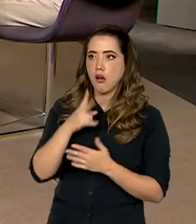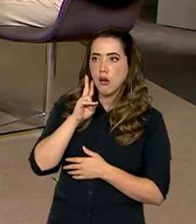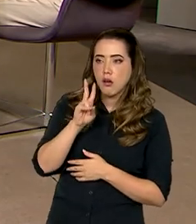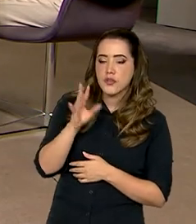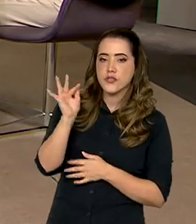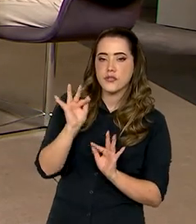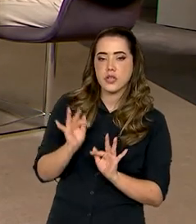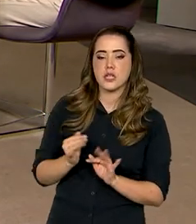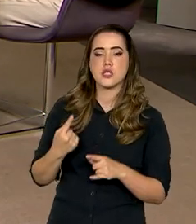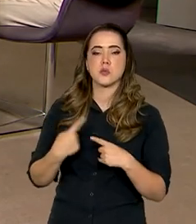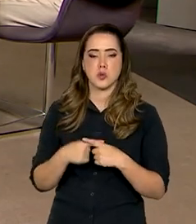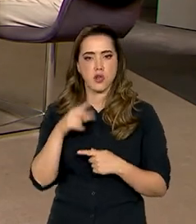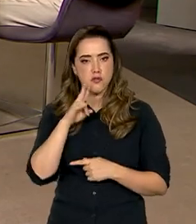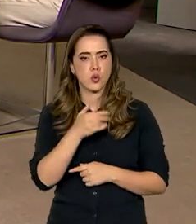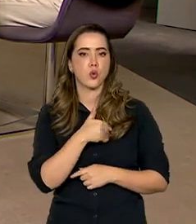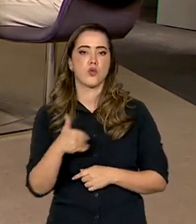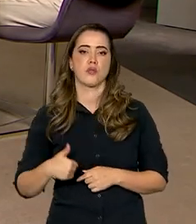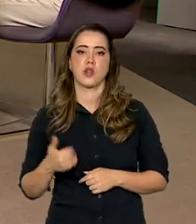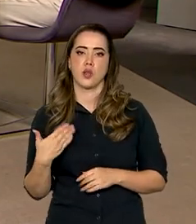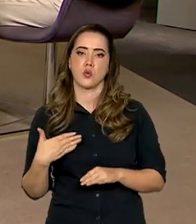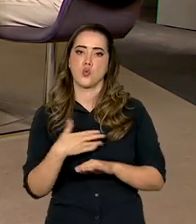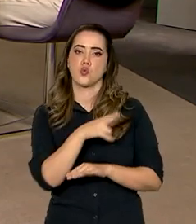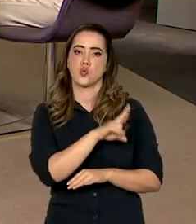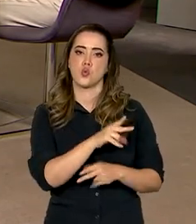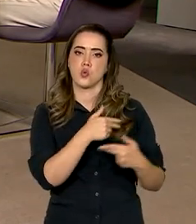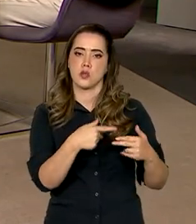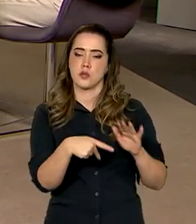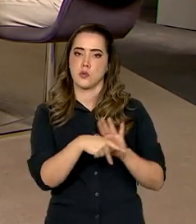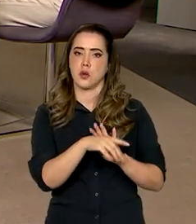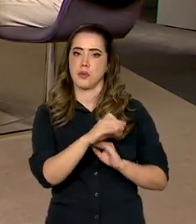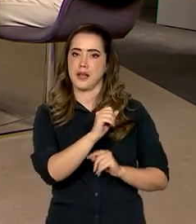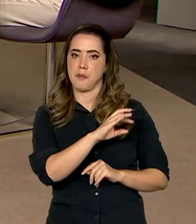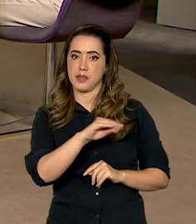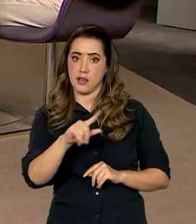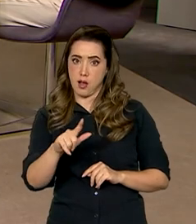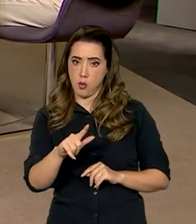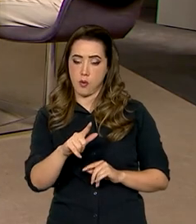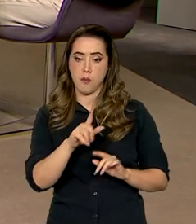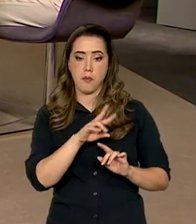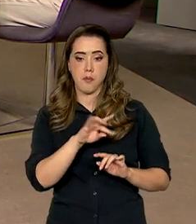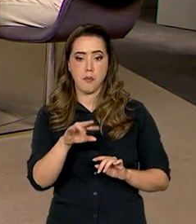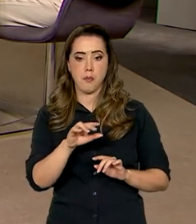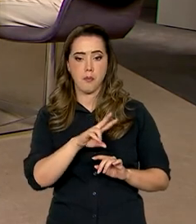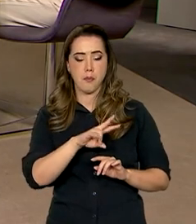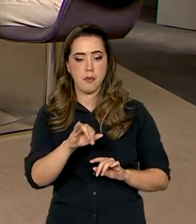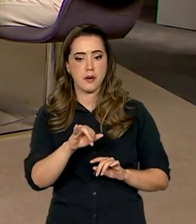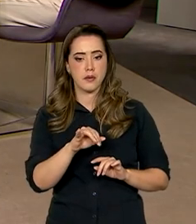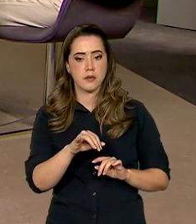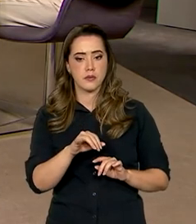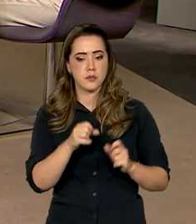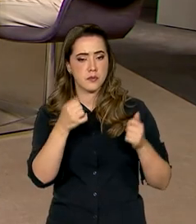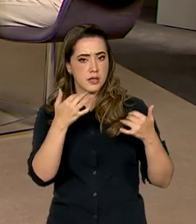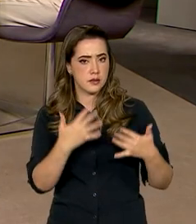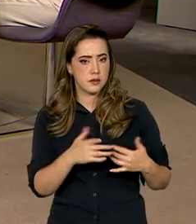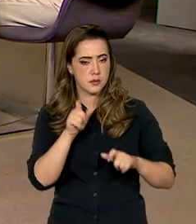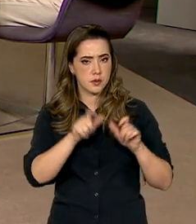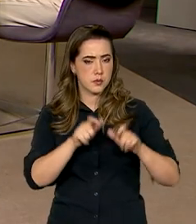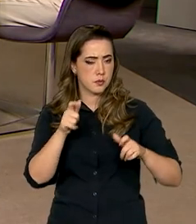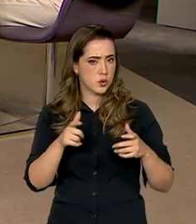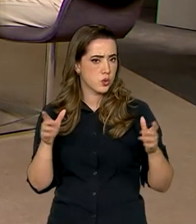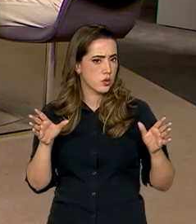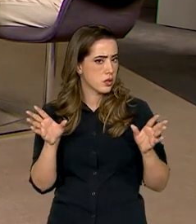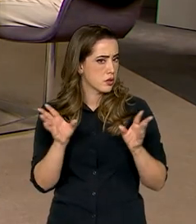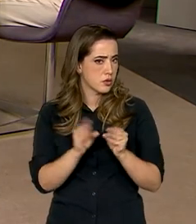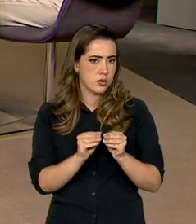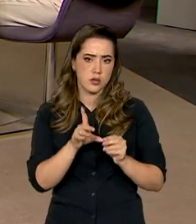instrumento do mercado de capitais para poder fazer o desenvolvimento. Não tem a dúvida que é fundamental. Paulo, explicando para o nosso público, em poucas